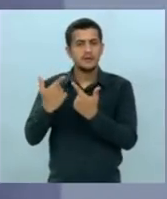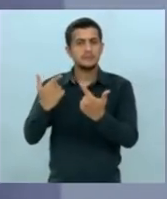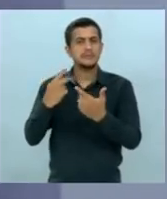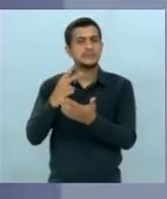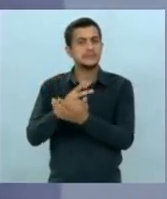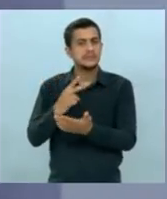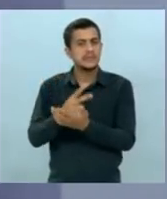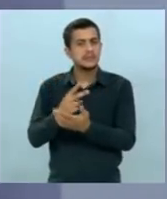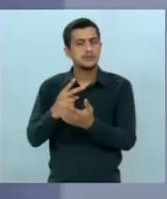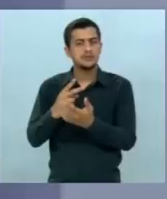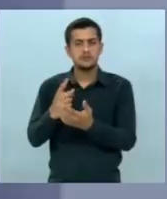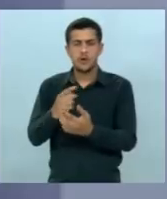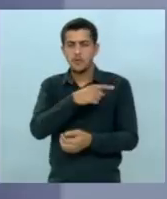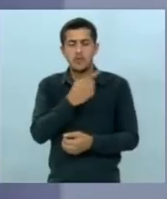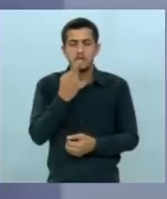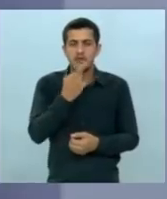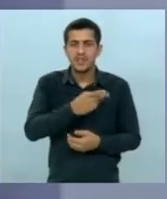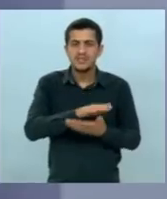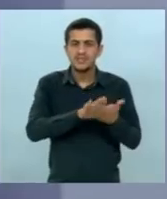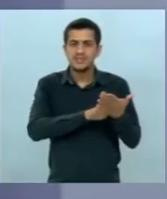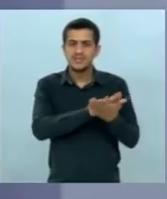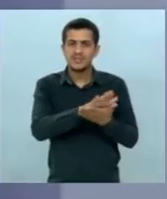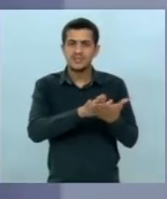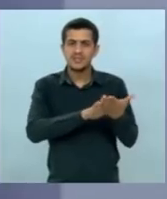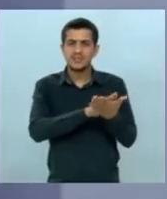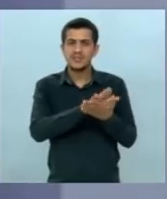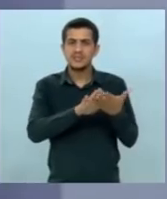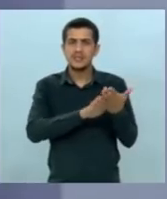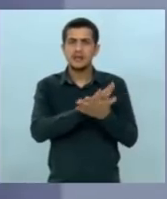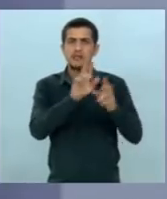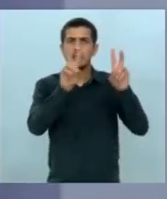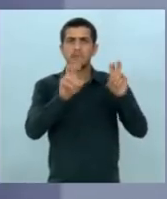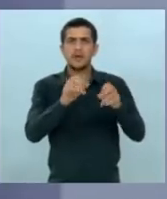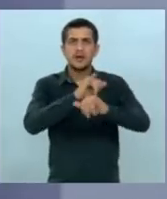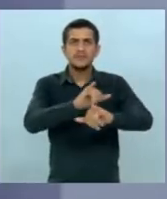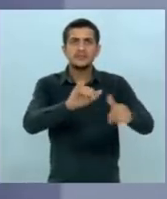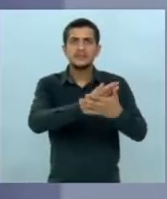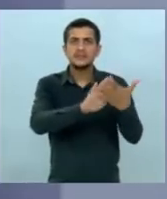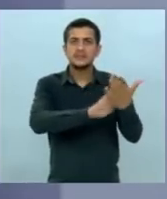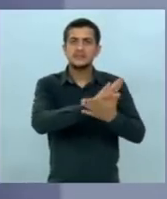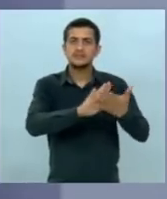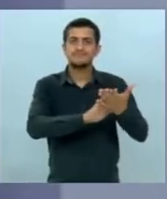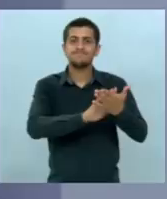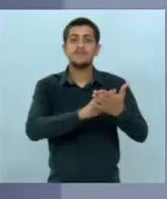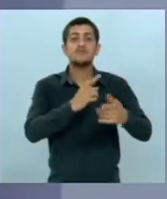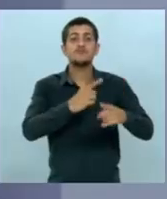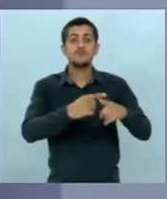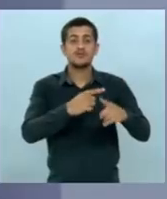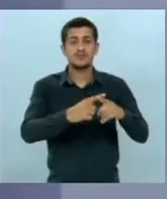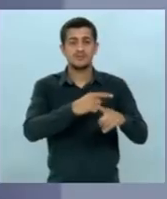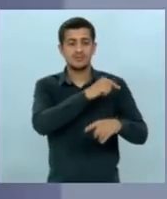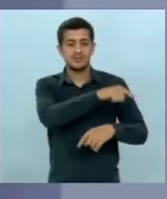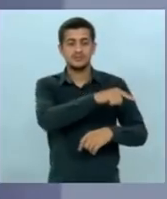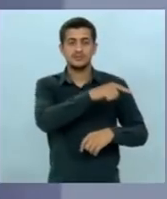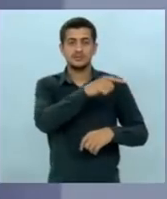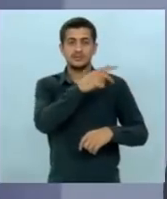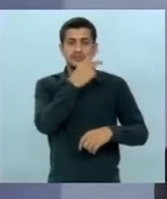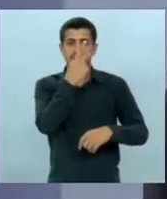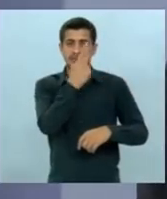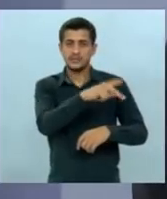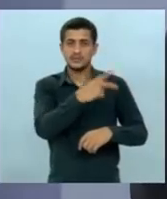no mar de lama não deram um pio para falar nada sobre esse assunto principalmente porque a sua campanha foi